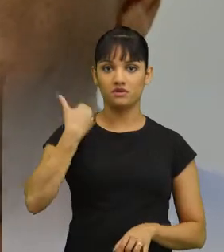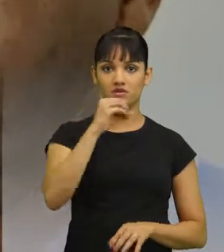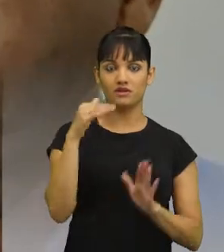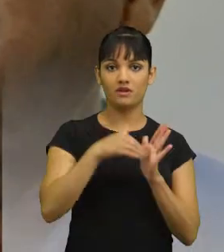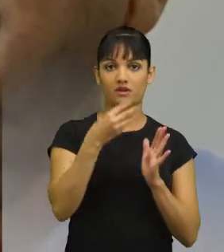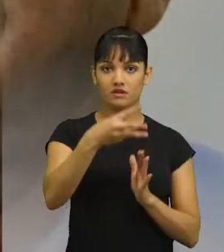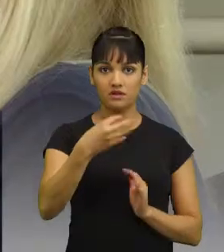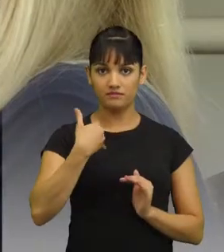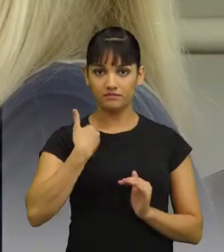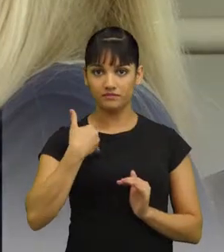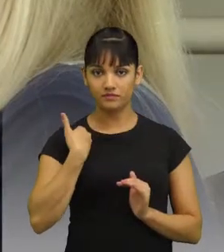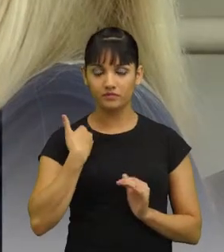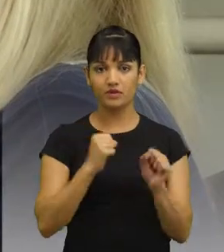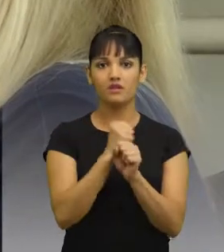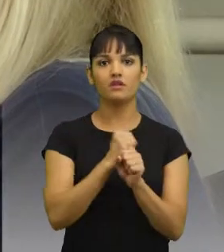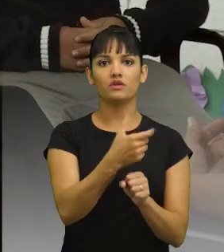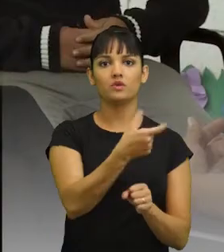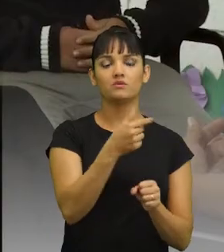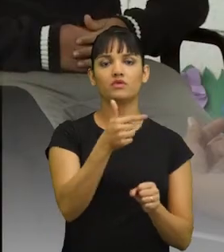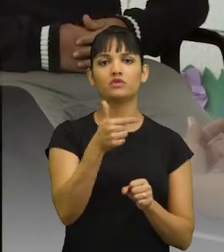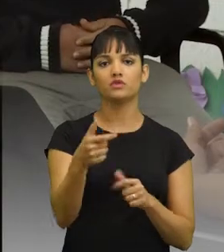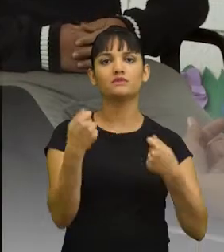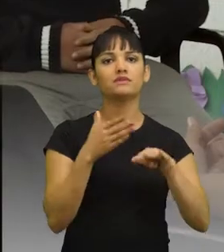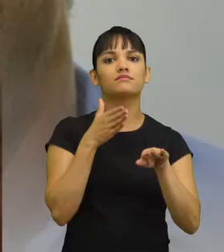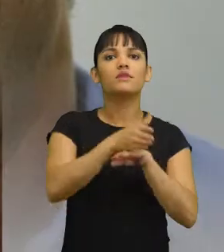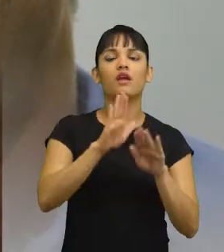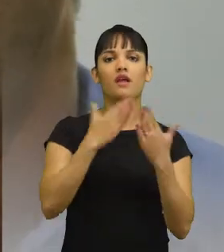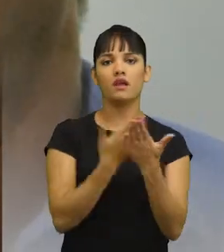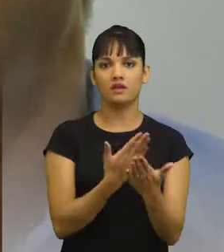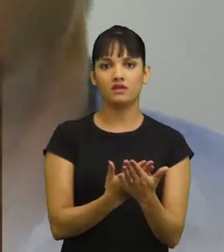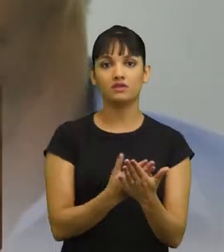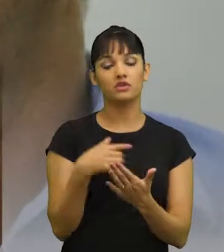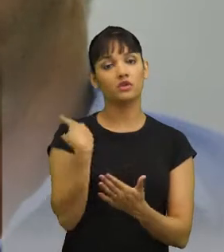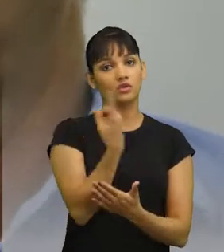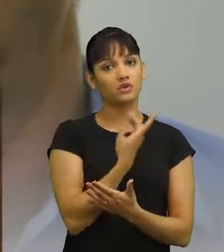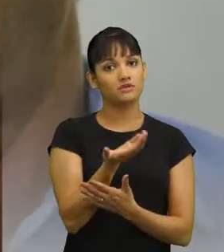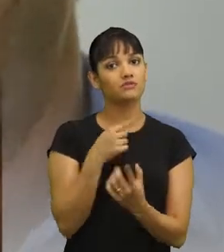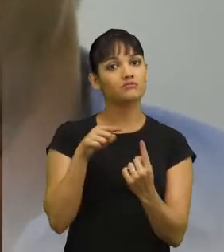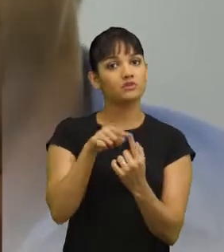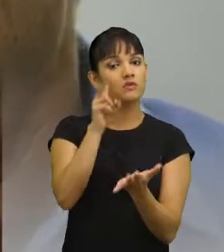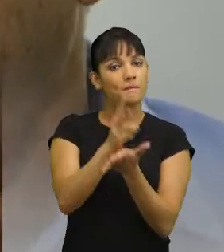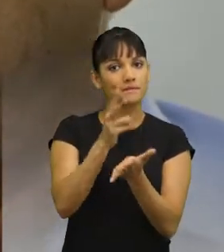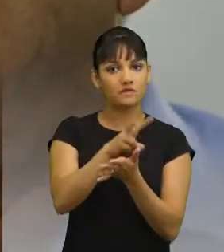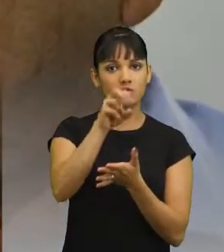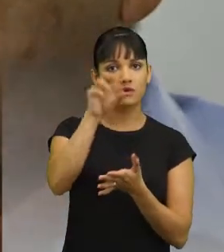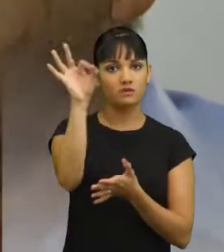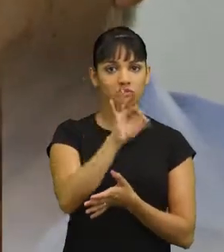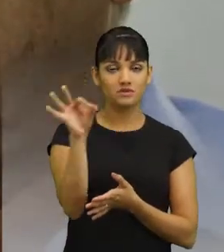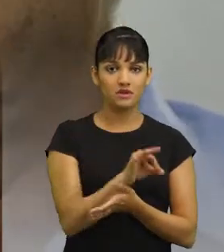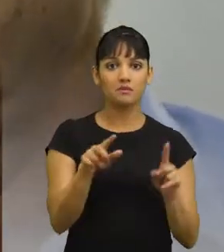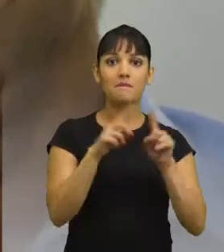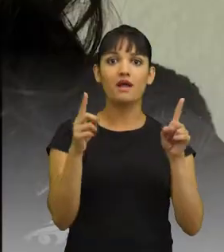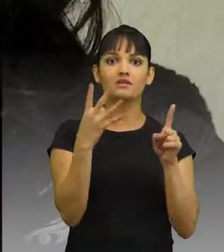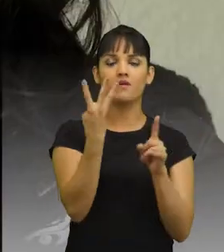de 0 a 3 anos até 2022 em creches. Nós queremos atender essa meta aqui no Distrito Federal em